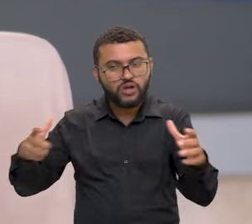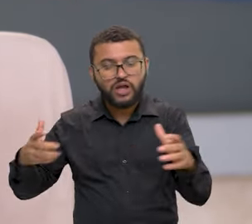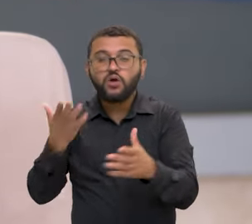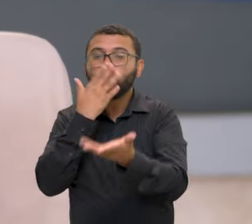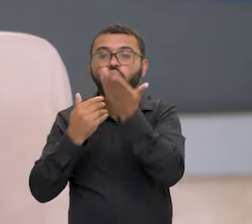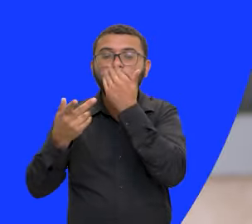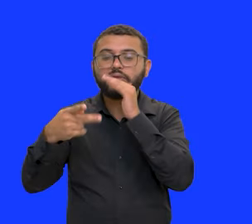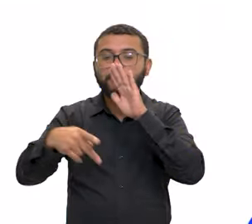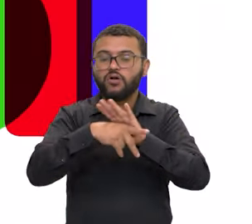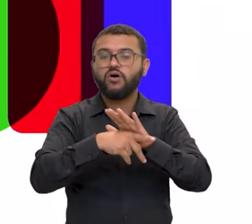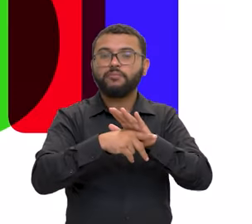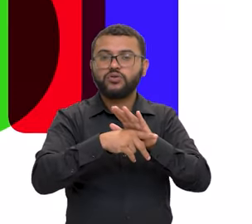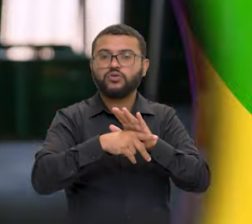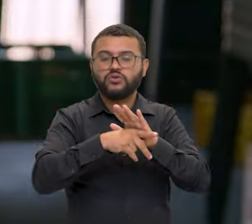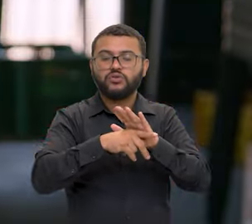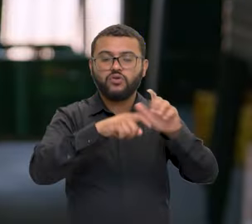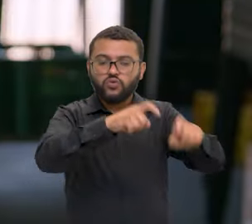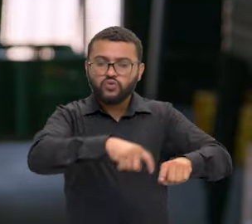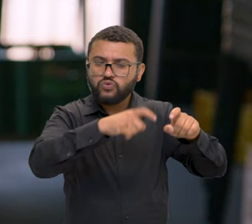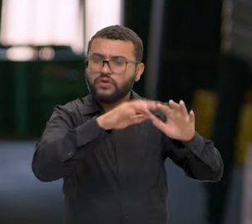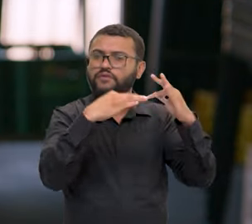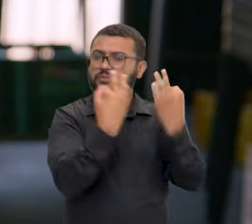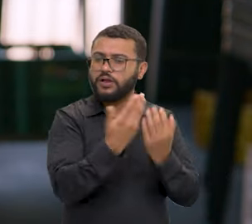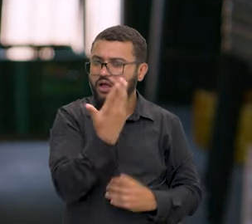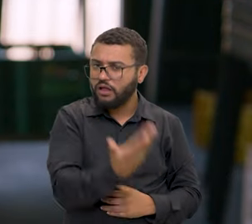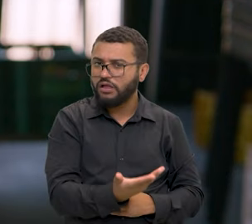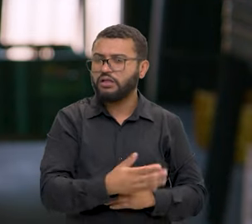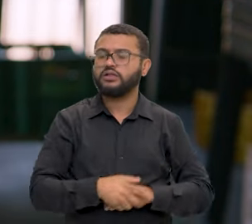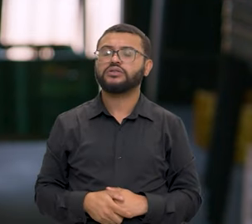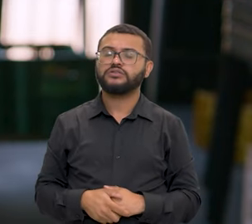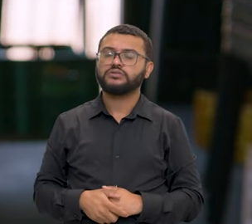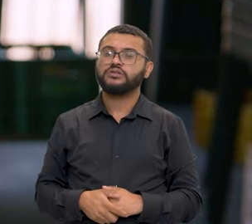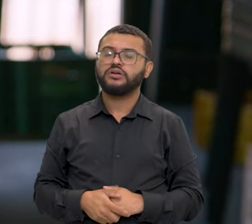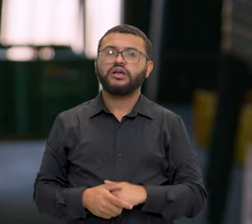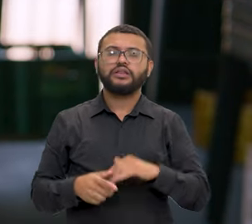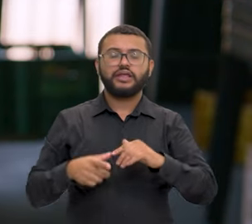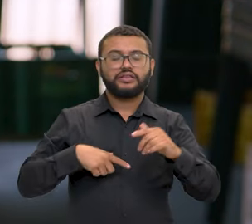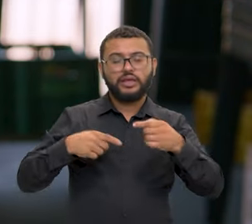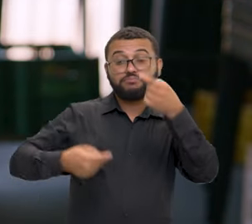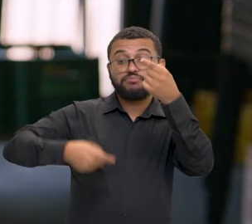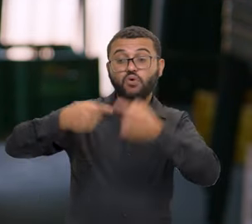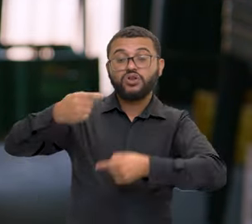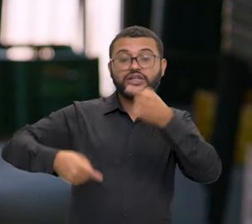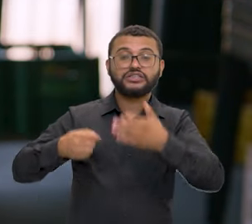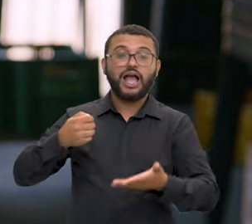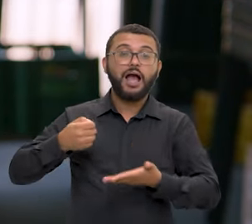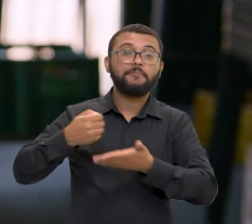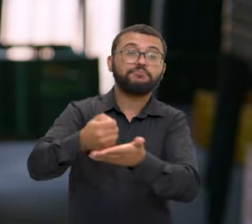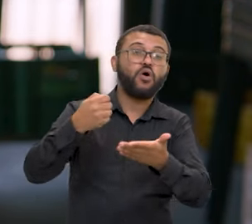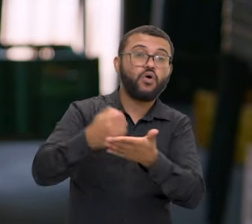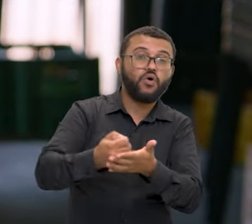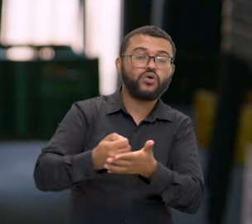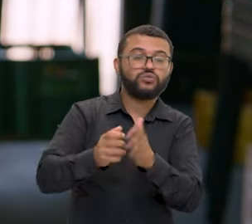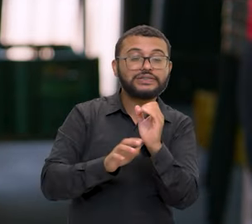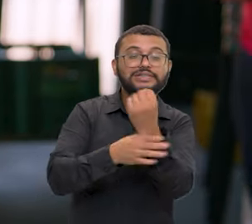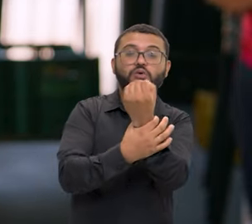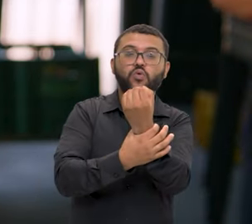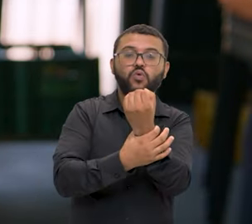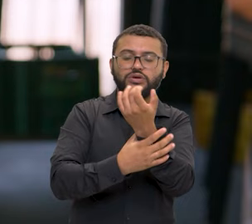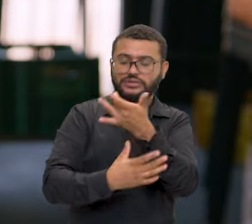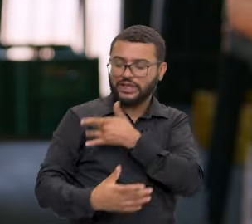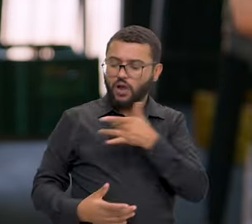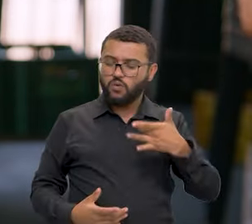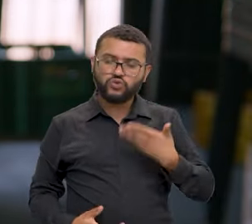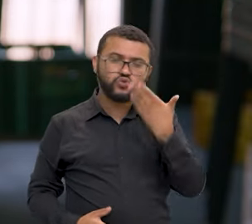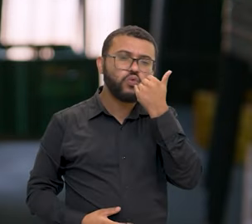desses agricultores. Essas políticas não só contribuíram para a segurança alimentar da população, mas